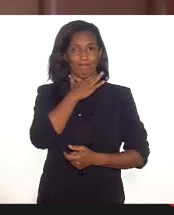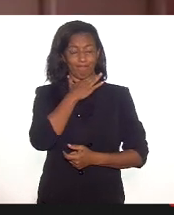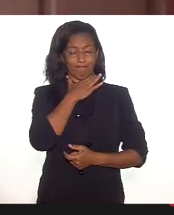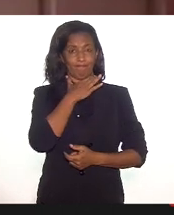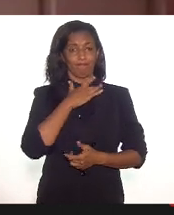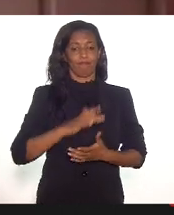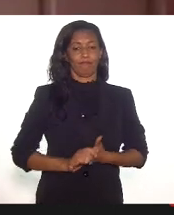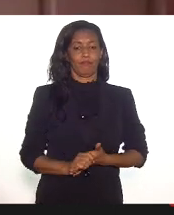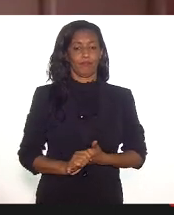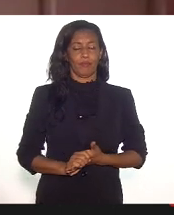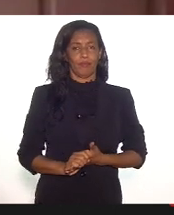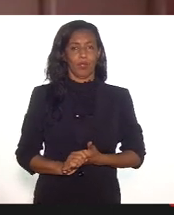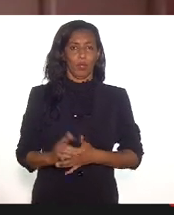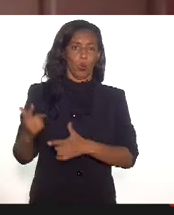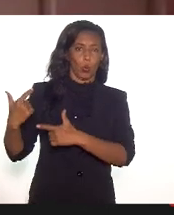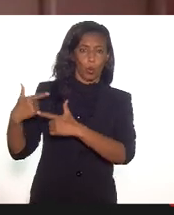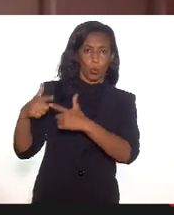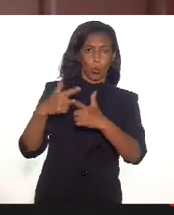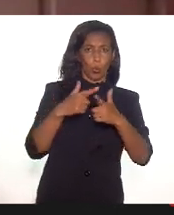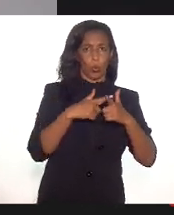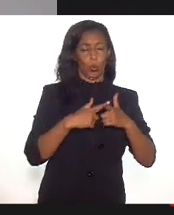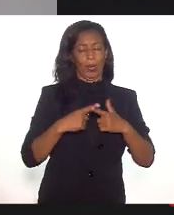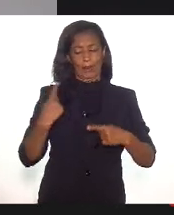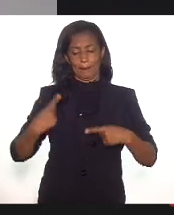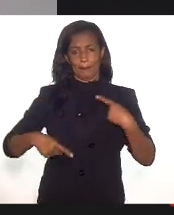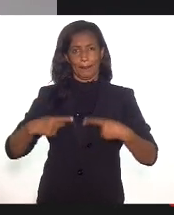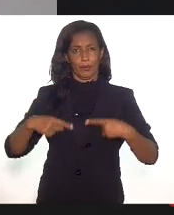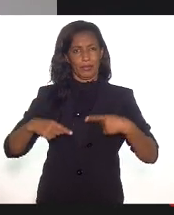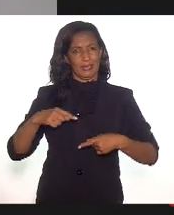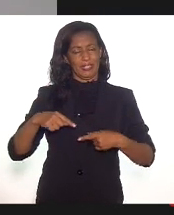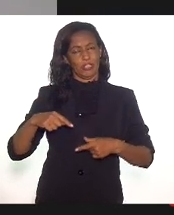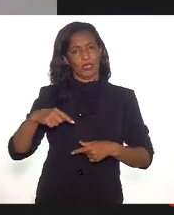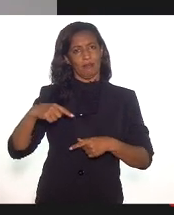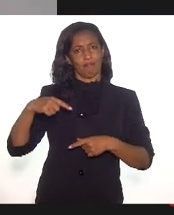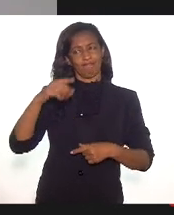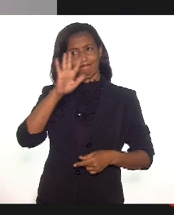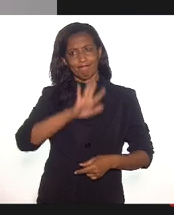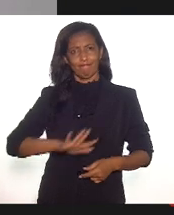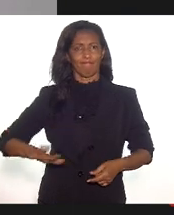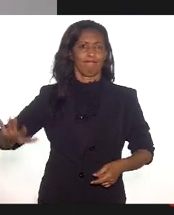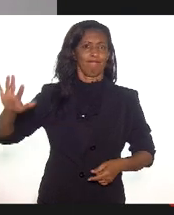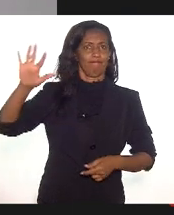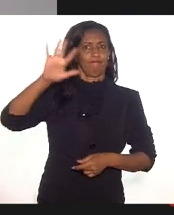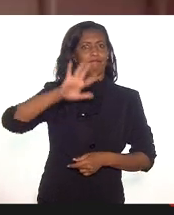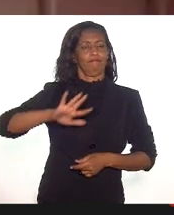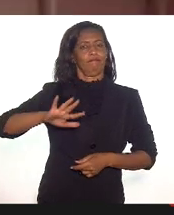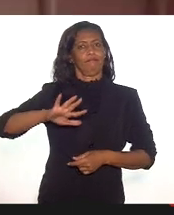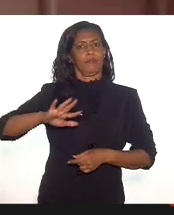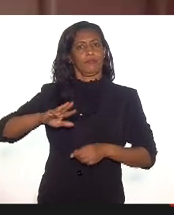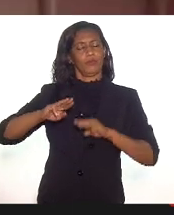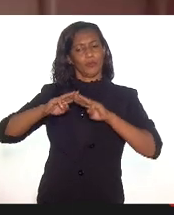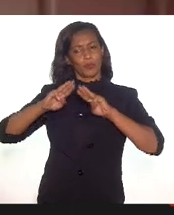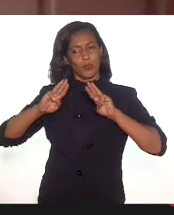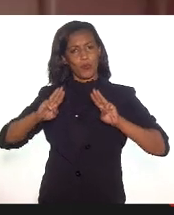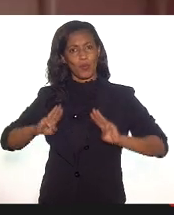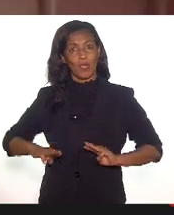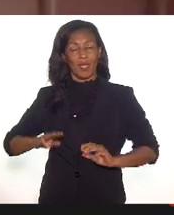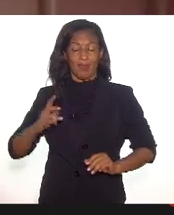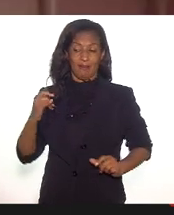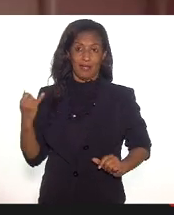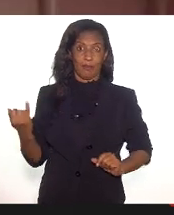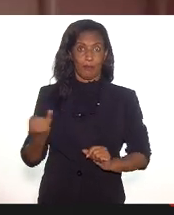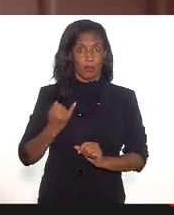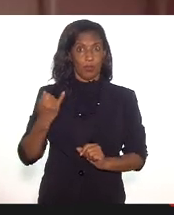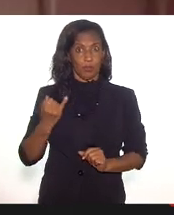apontados aí nessa política nacional de museus. O importante é que a gente vocalize